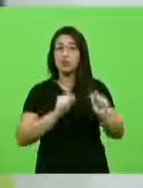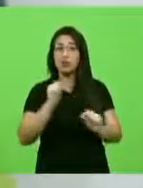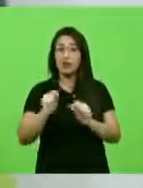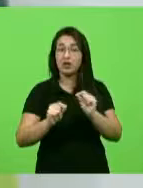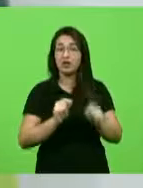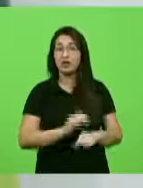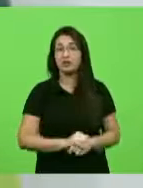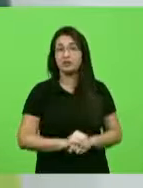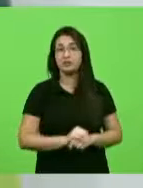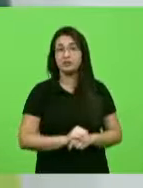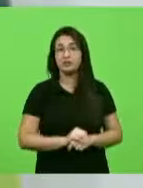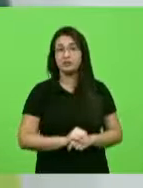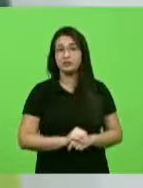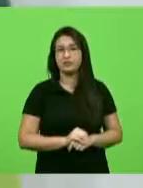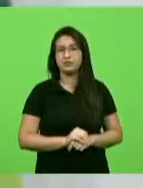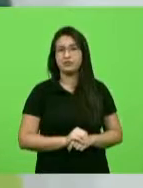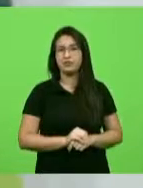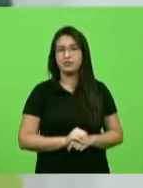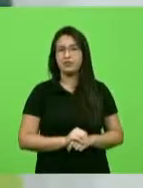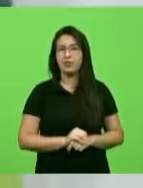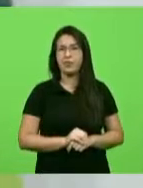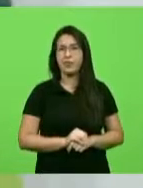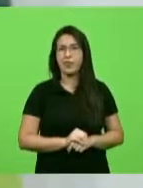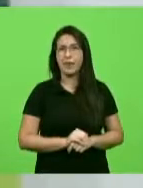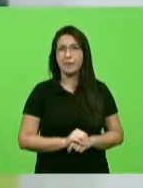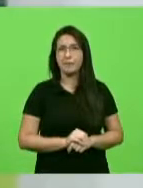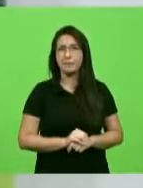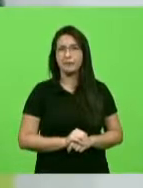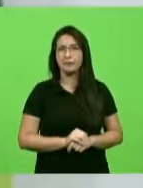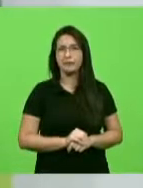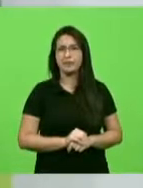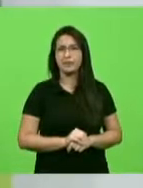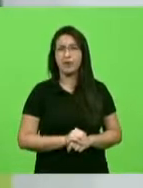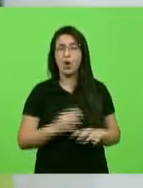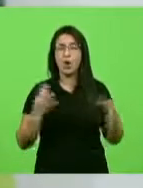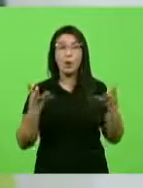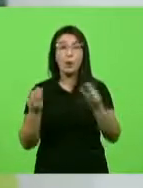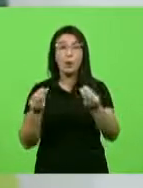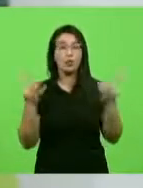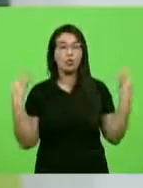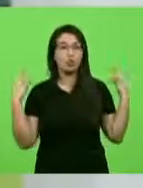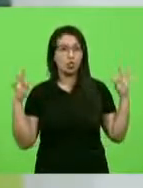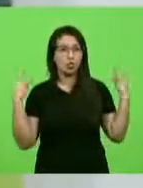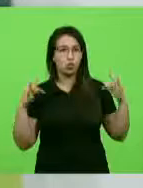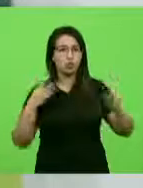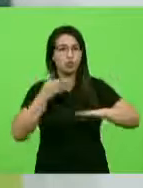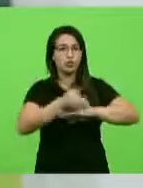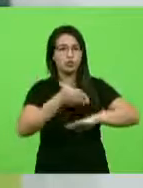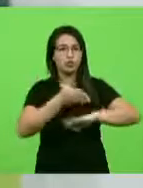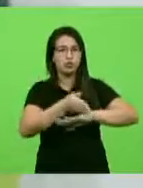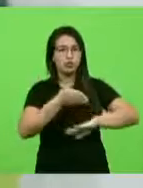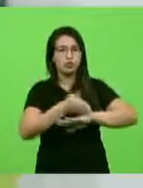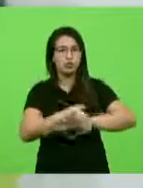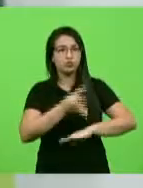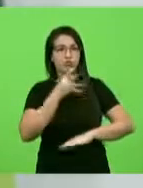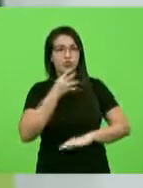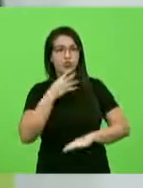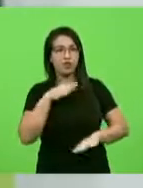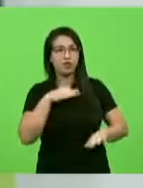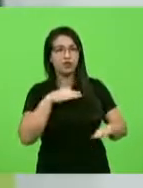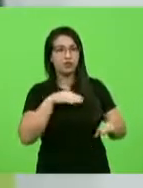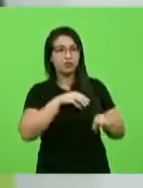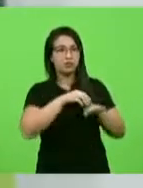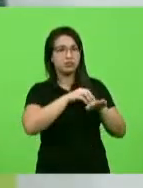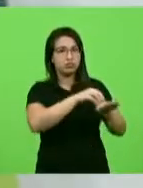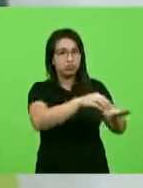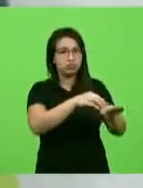1 milhão e 500 mil turistas entram ali todo ano para aquela região e passam por ali juntamente com os transportes de